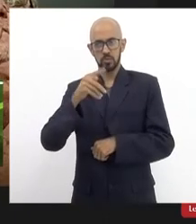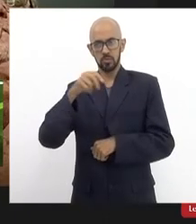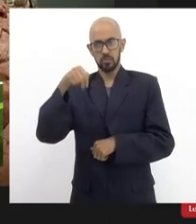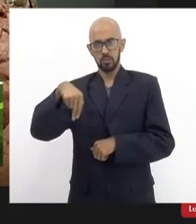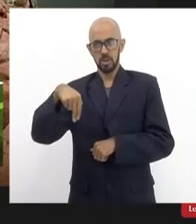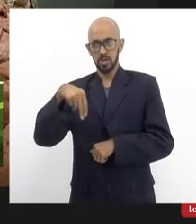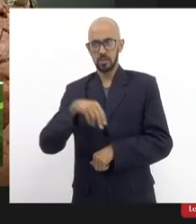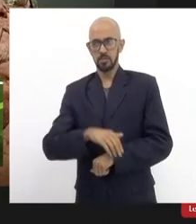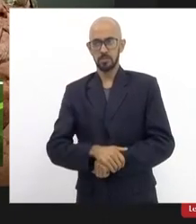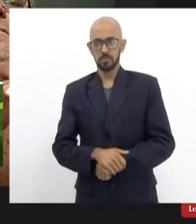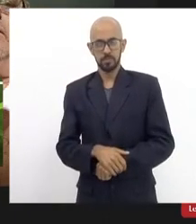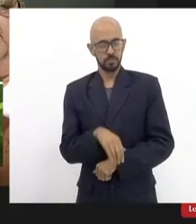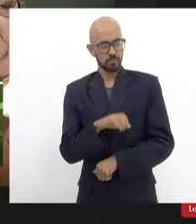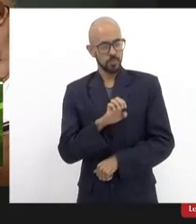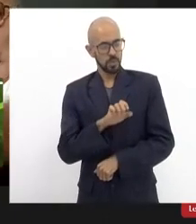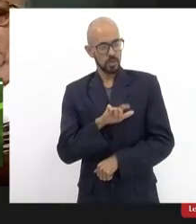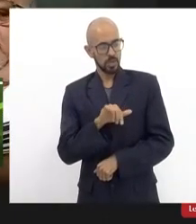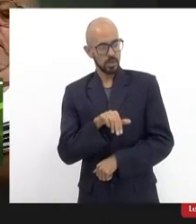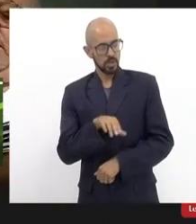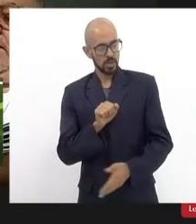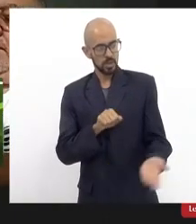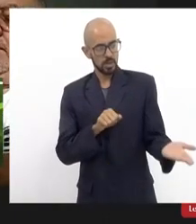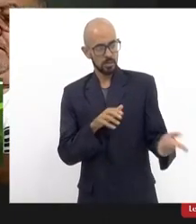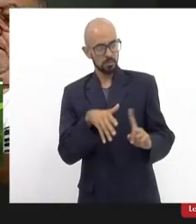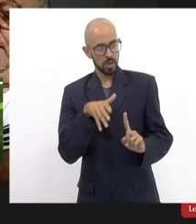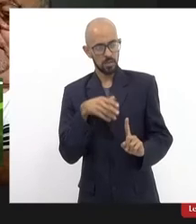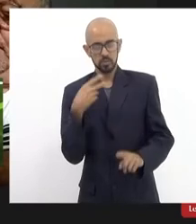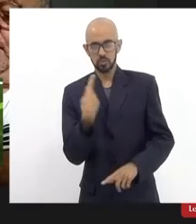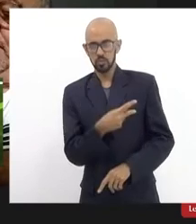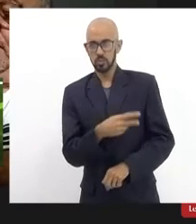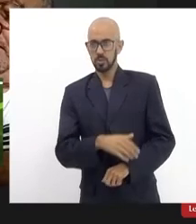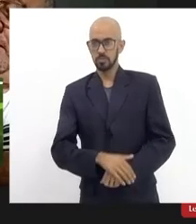Eliana com você a palavra